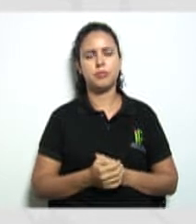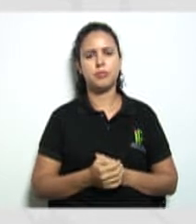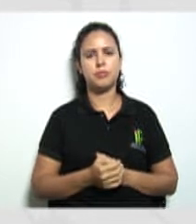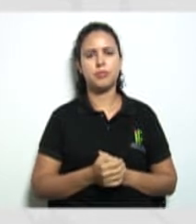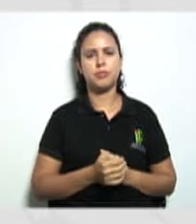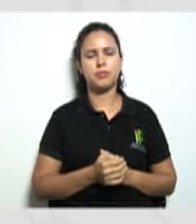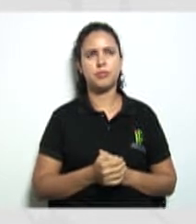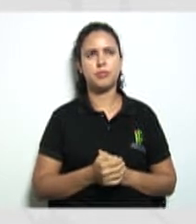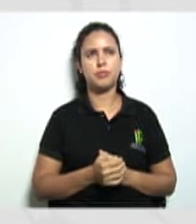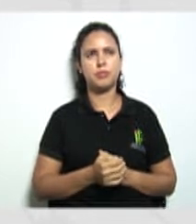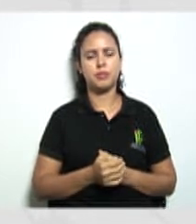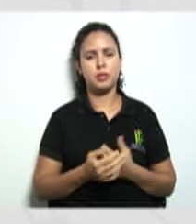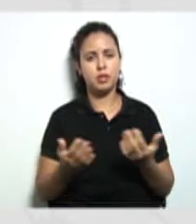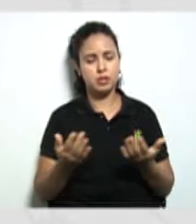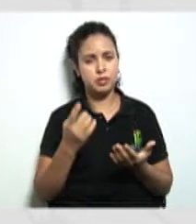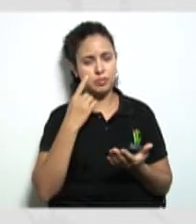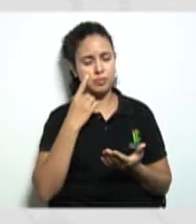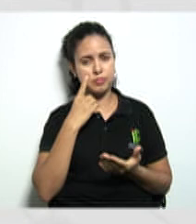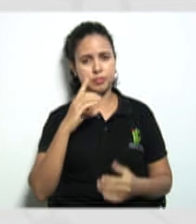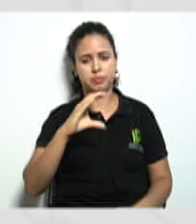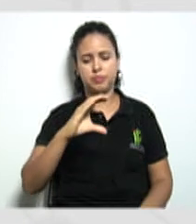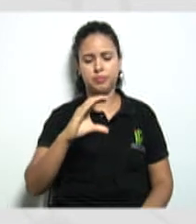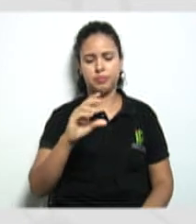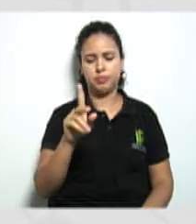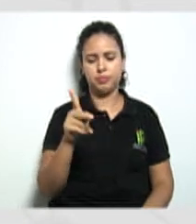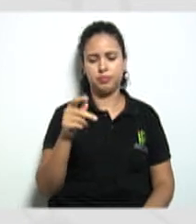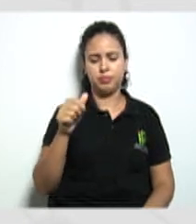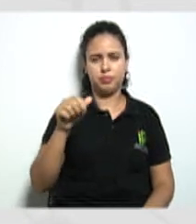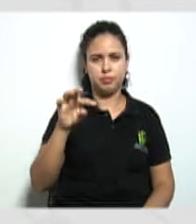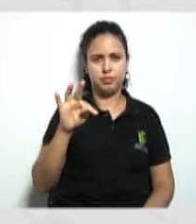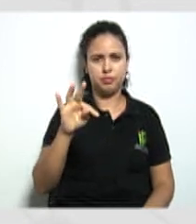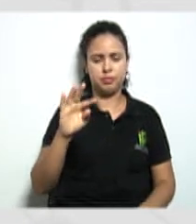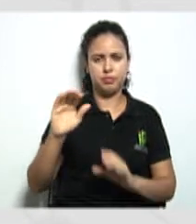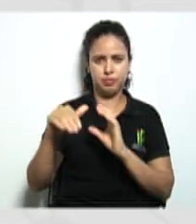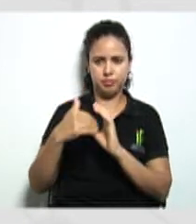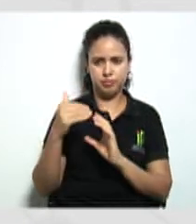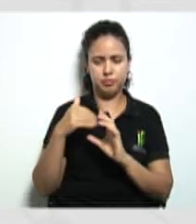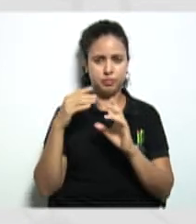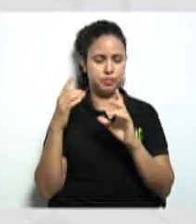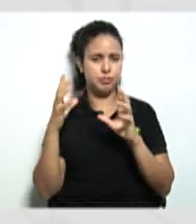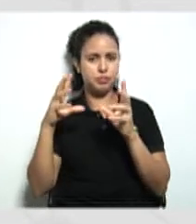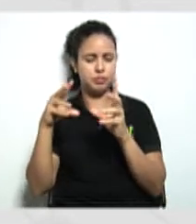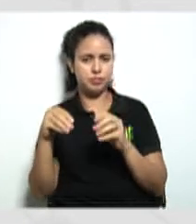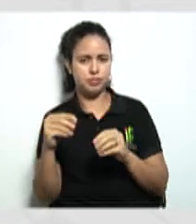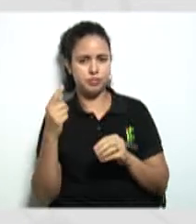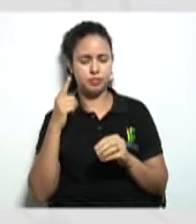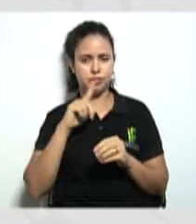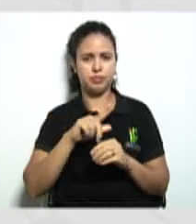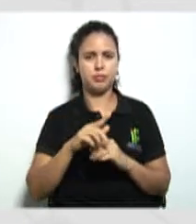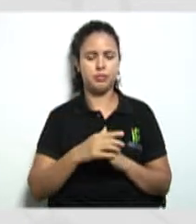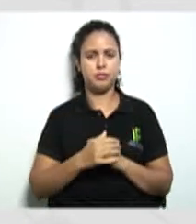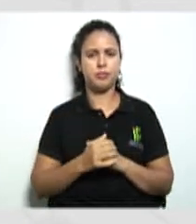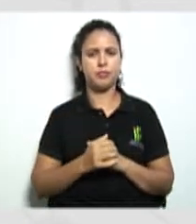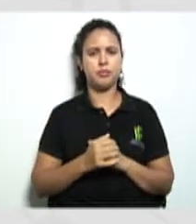vou ver aqui no chat se todo mundo está acertando as questões tudo bem